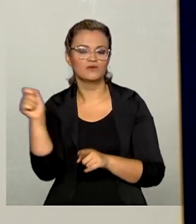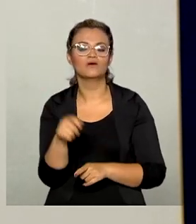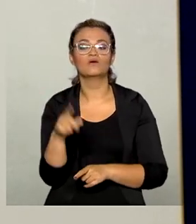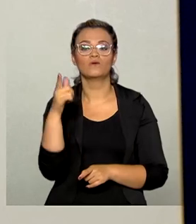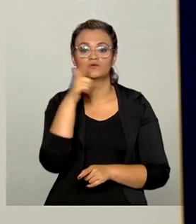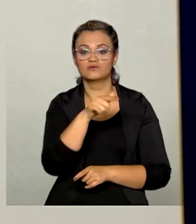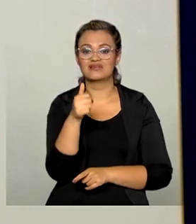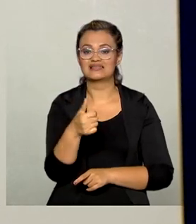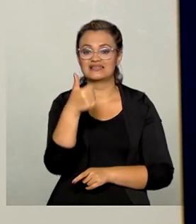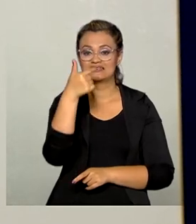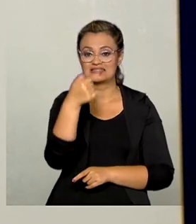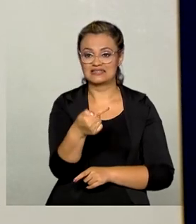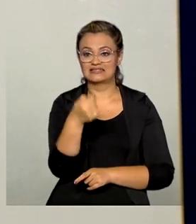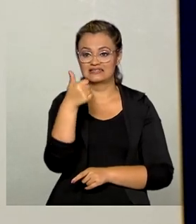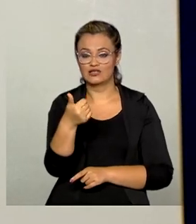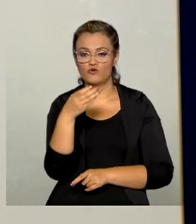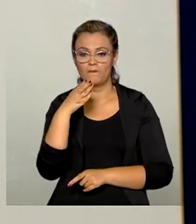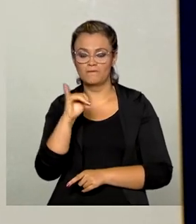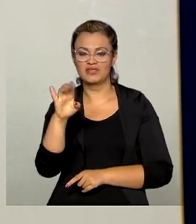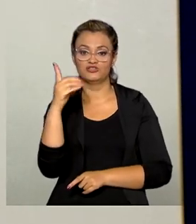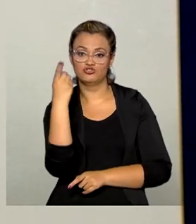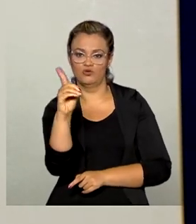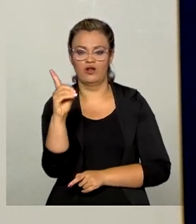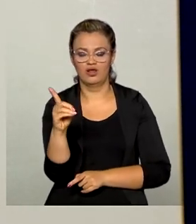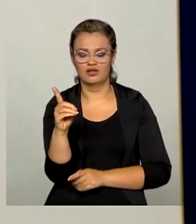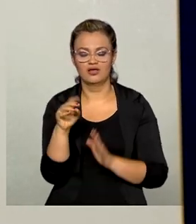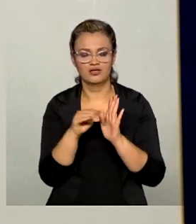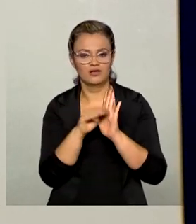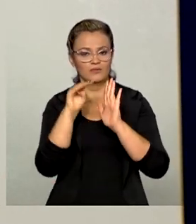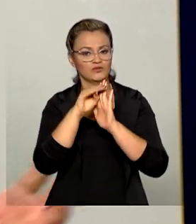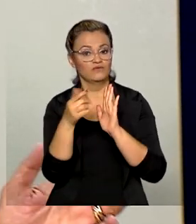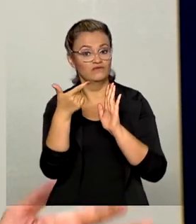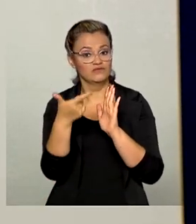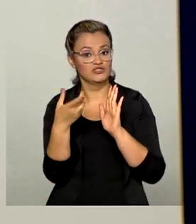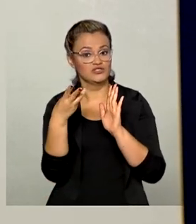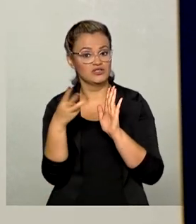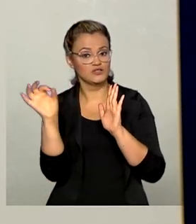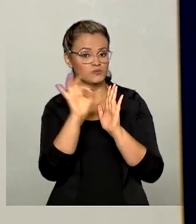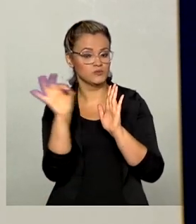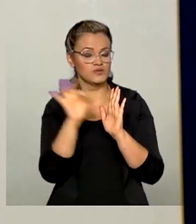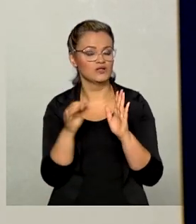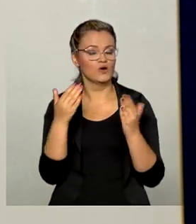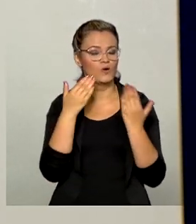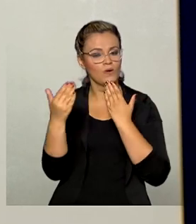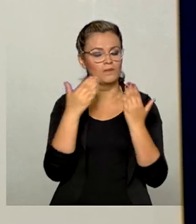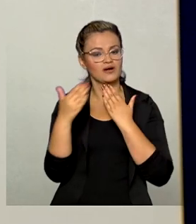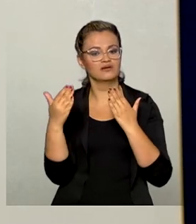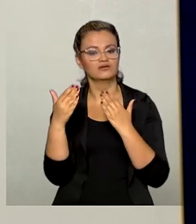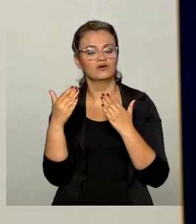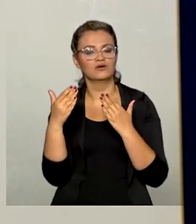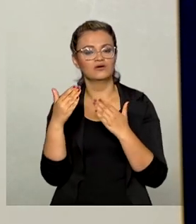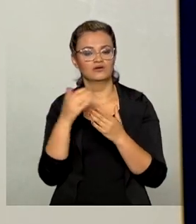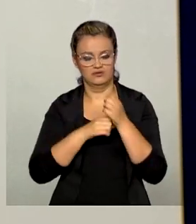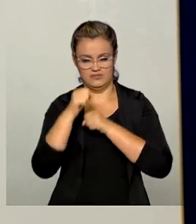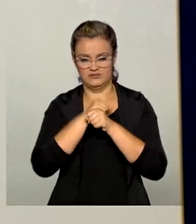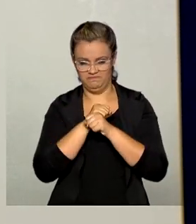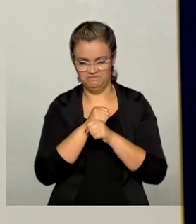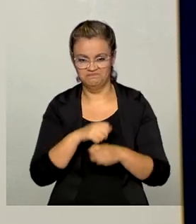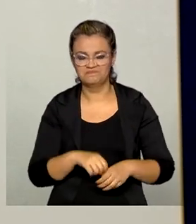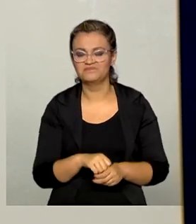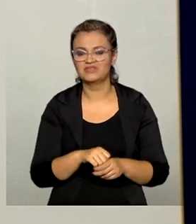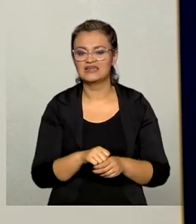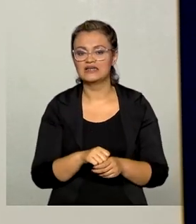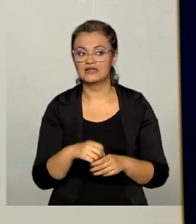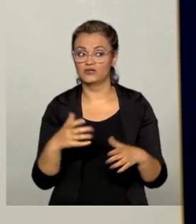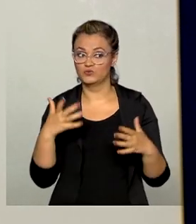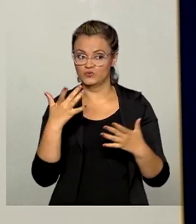71 bilhões, com uma alta média de 23% em relação ao mesmo período de 2020. O